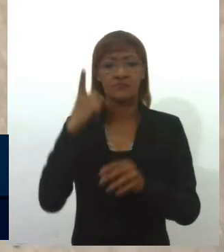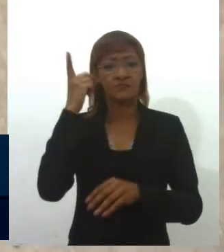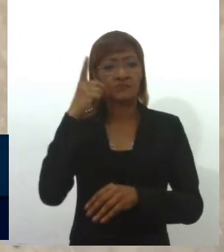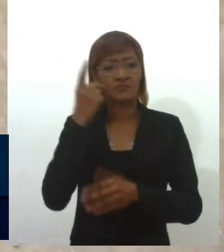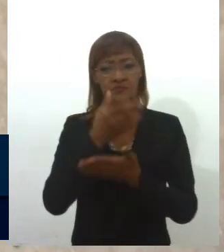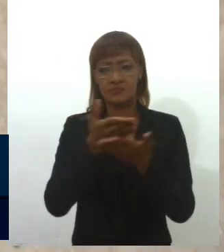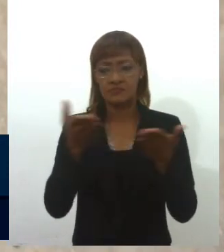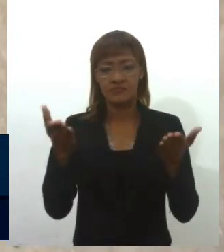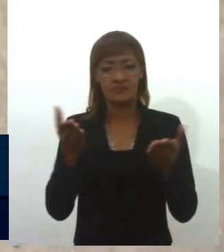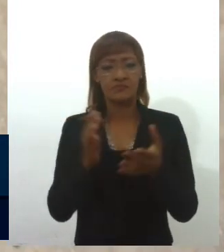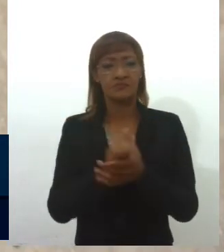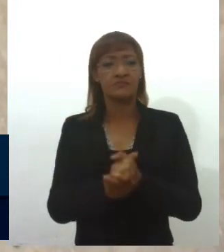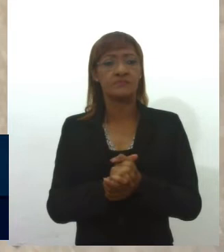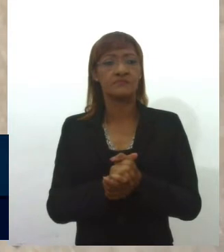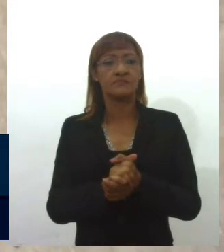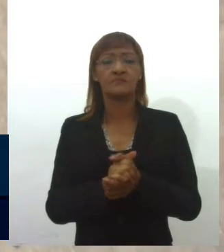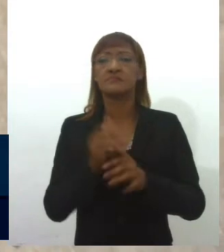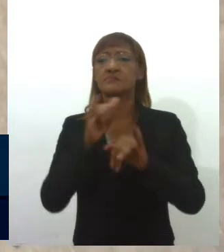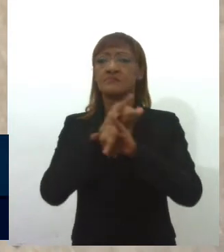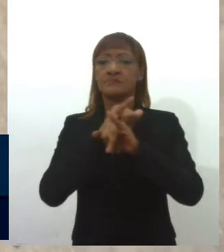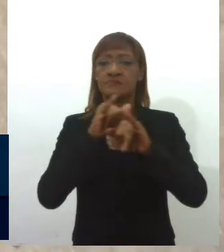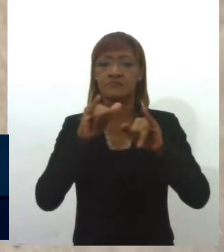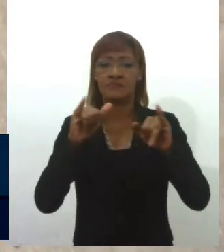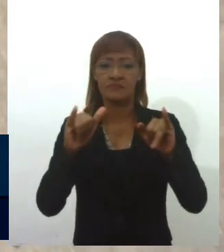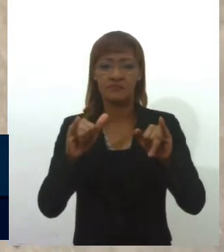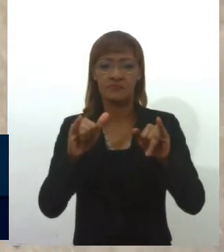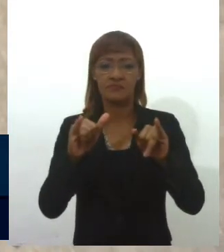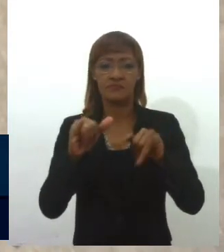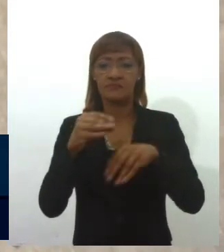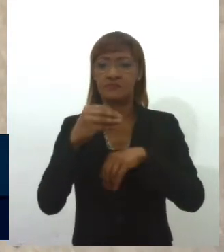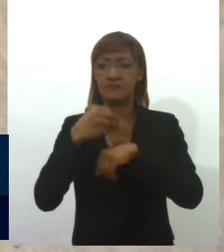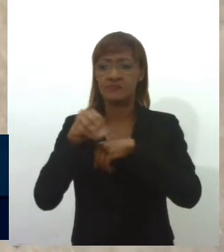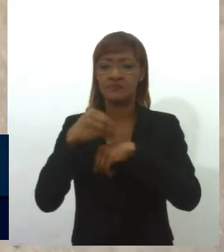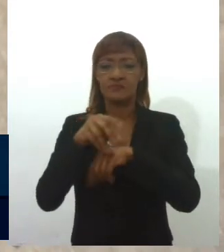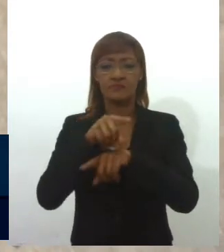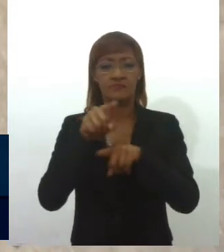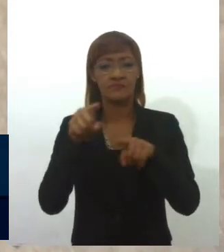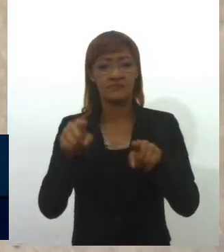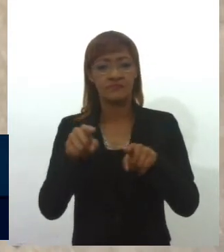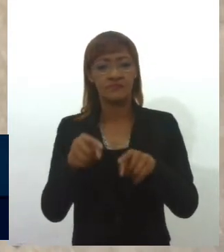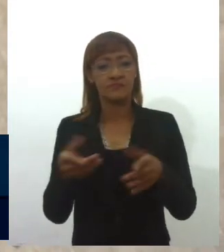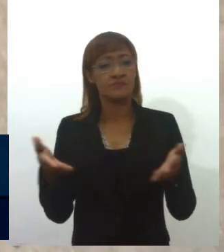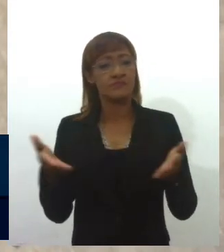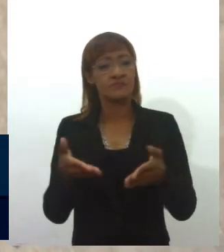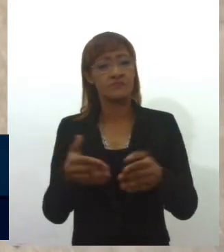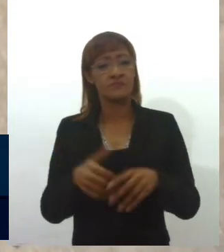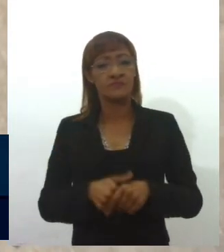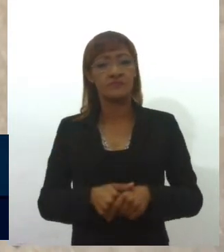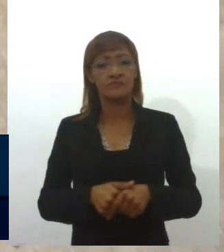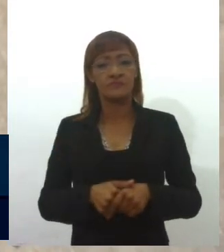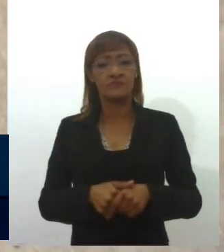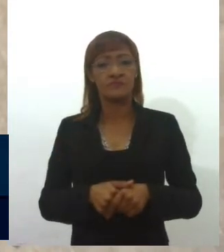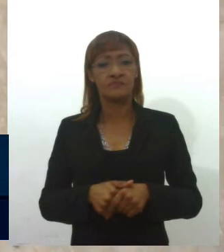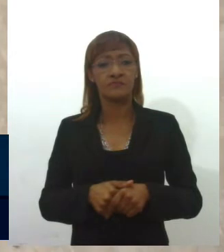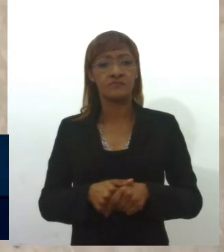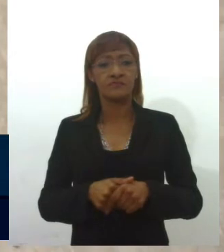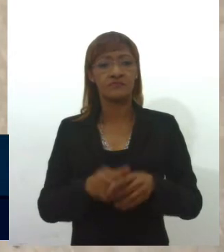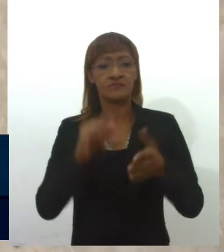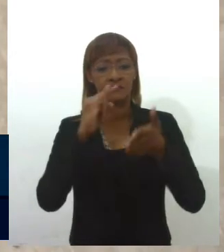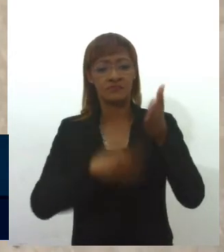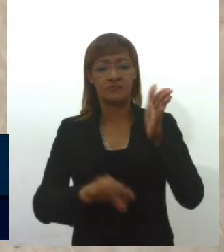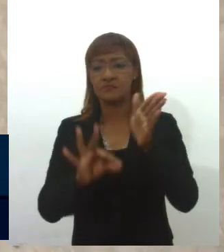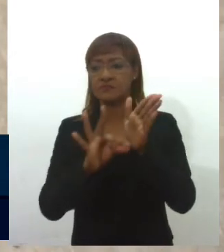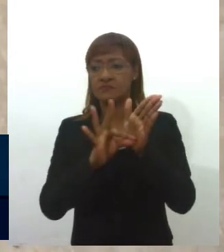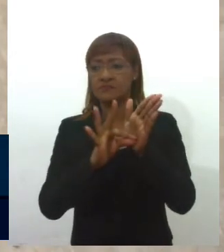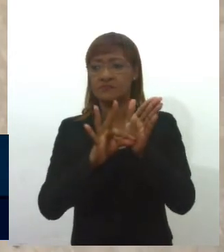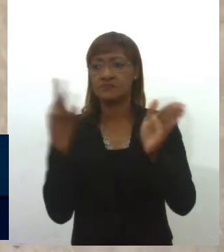Então, já fica aqui oferecida essas informações. E, nesse exato momento, eu assino o ato